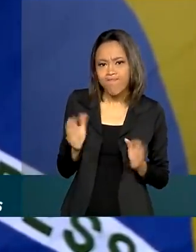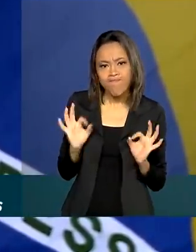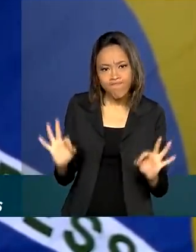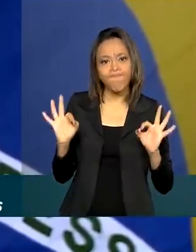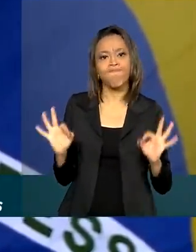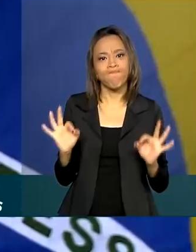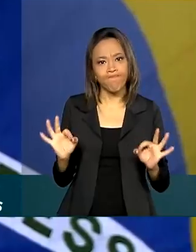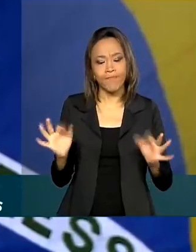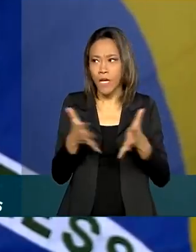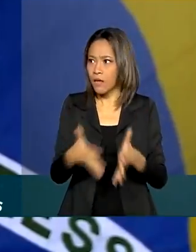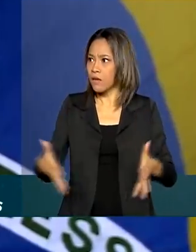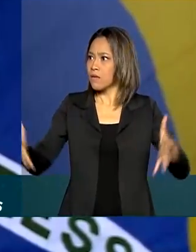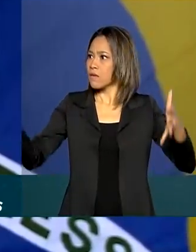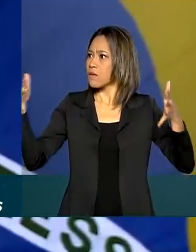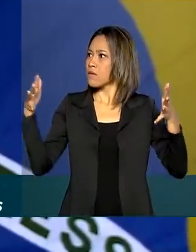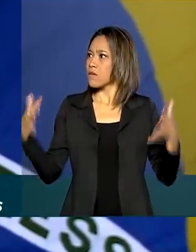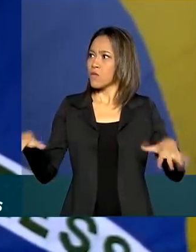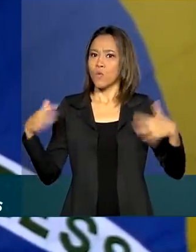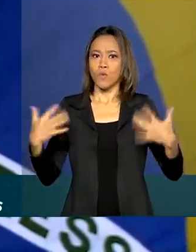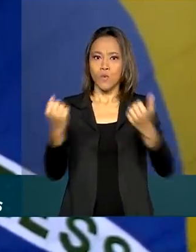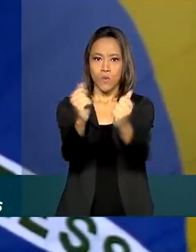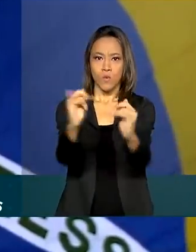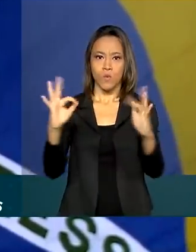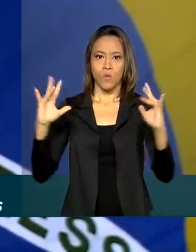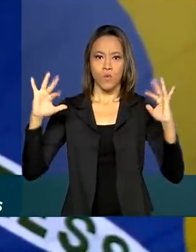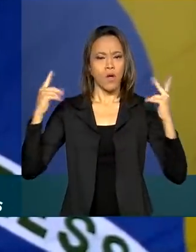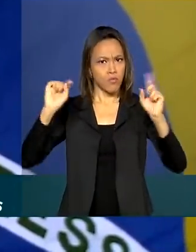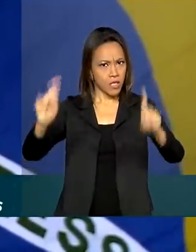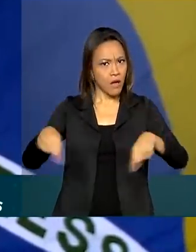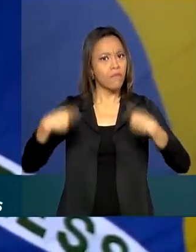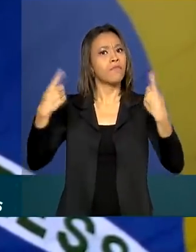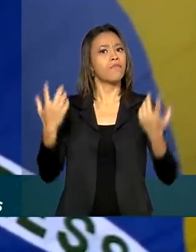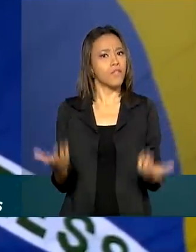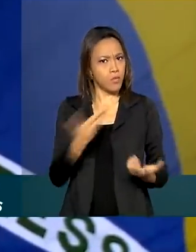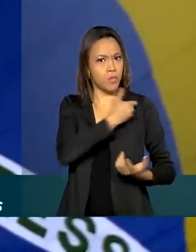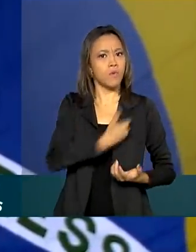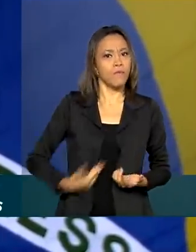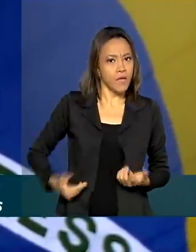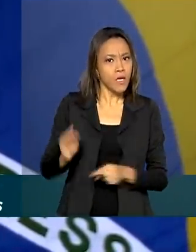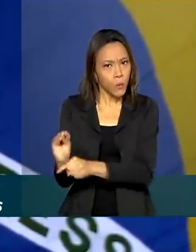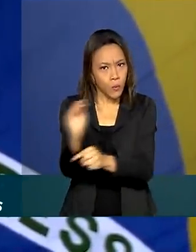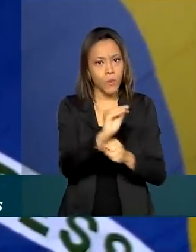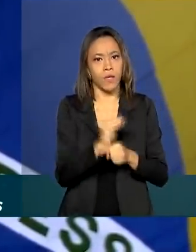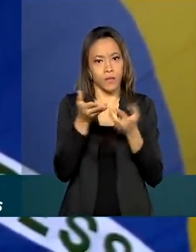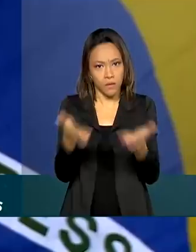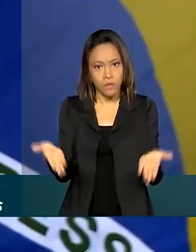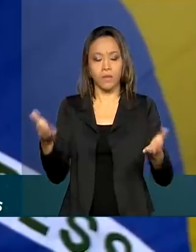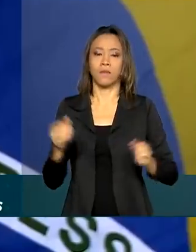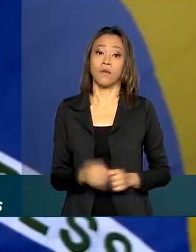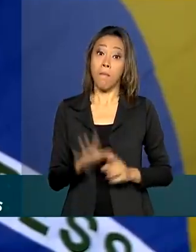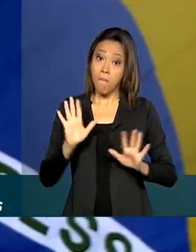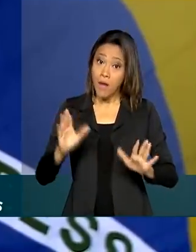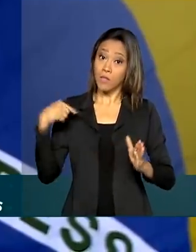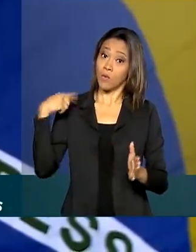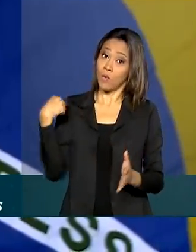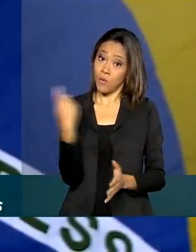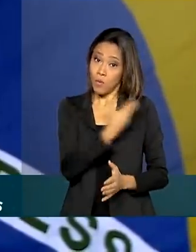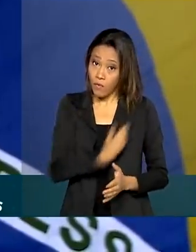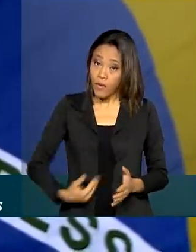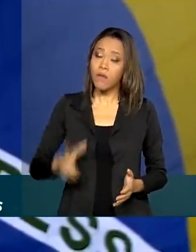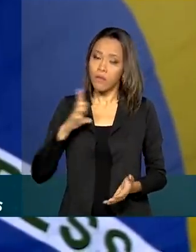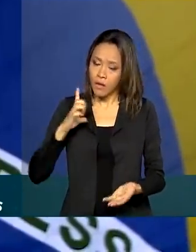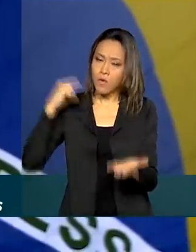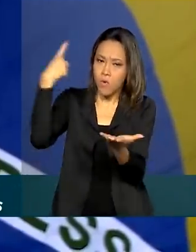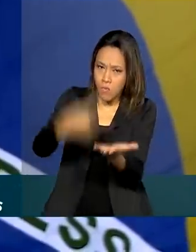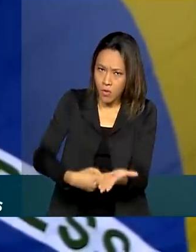a amplitude da região que sem dúvida é muito grande, o desafio que é para o próprio governo, mas sim, se esse compromisso do governo continua